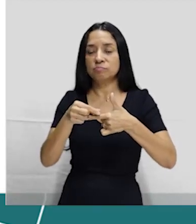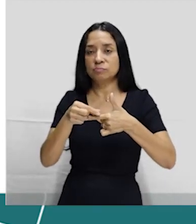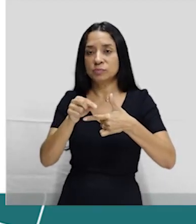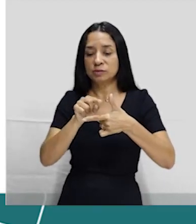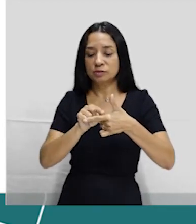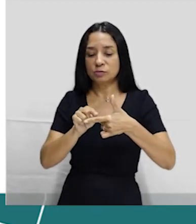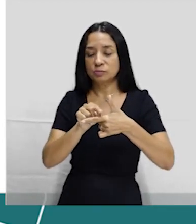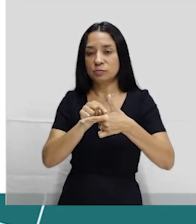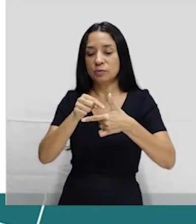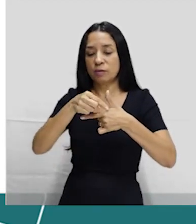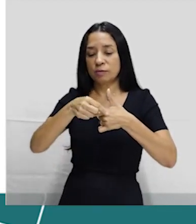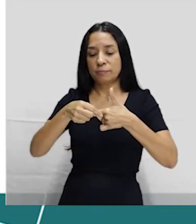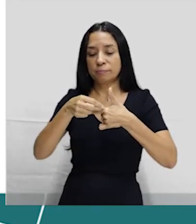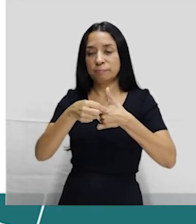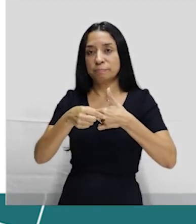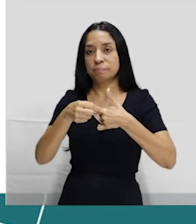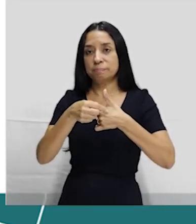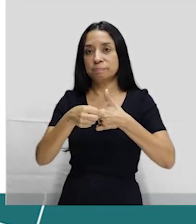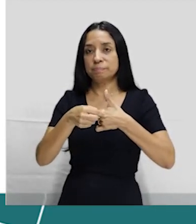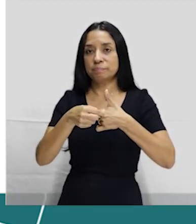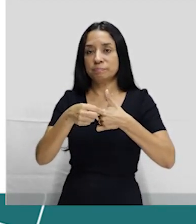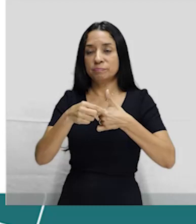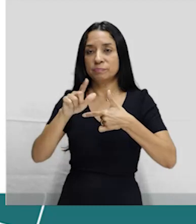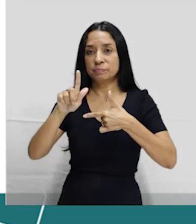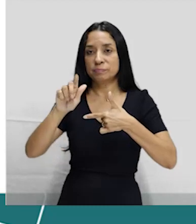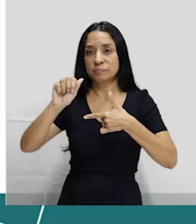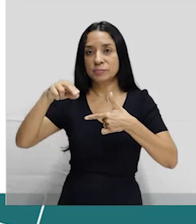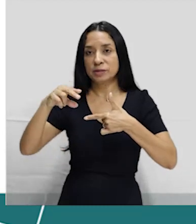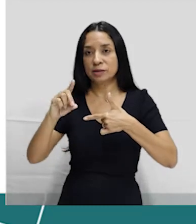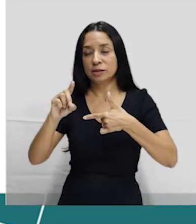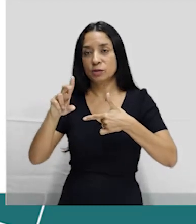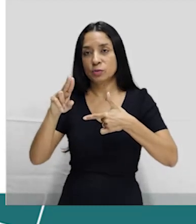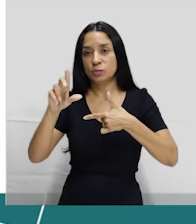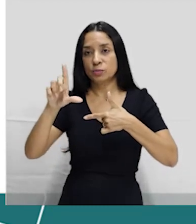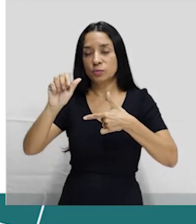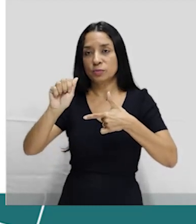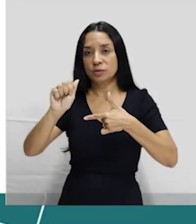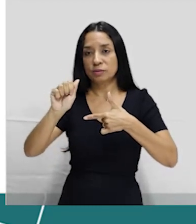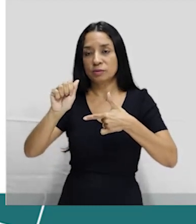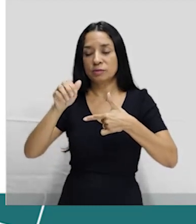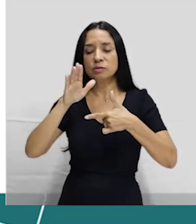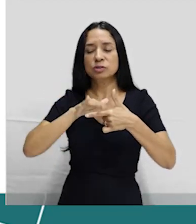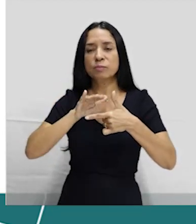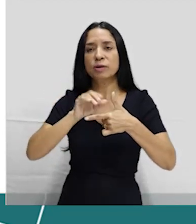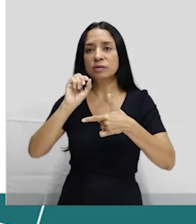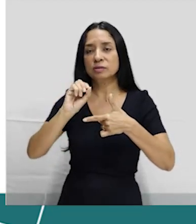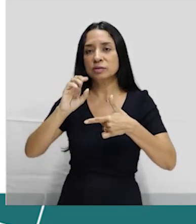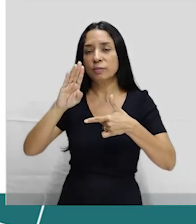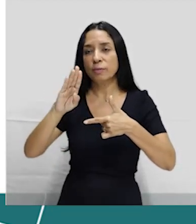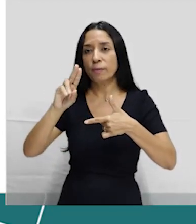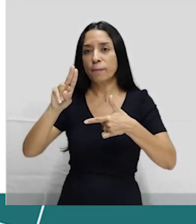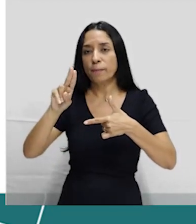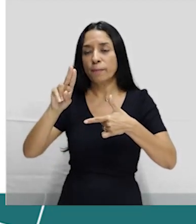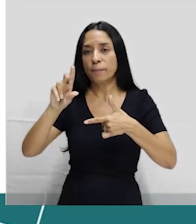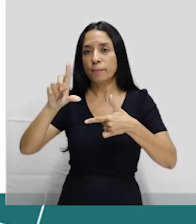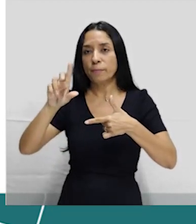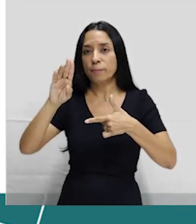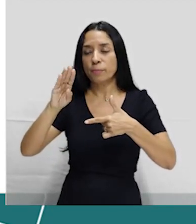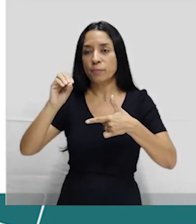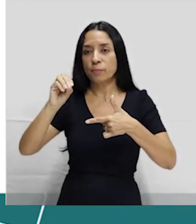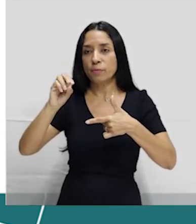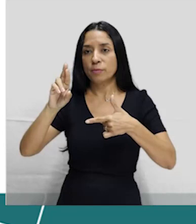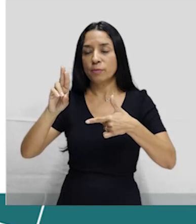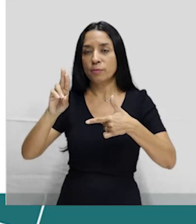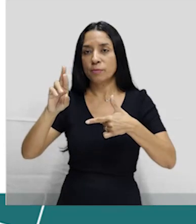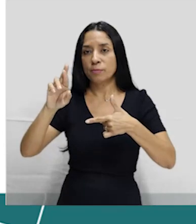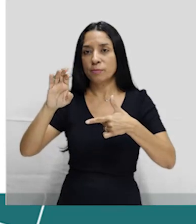glândula que fica na base do pênis. Essa glândula é chamada de glândula bubo-uretral, tá? Então, nesse liquidozinho